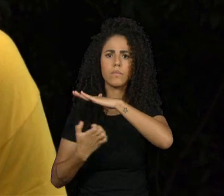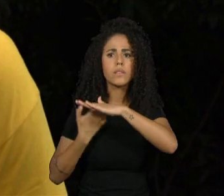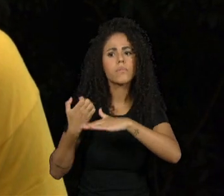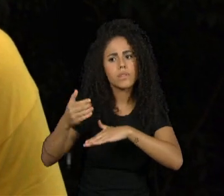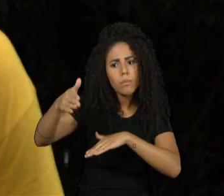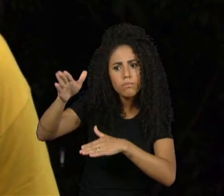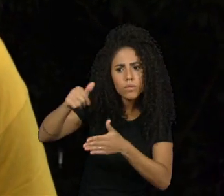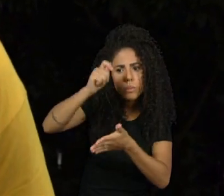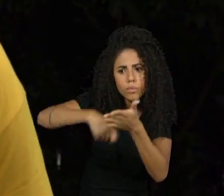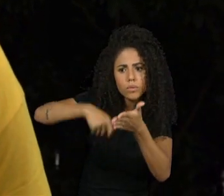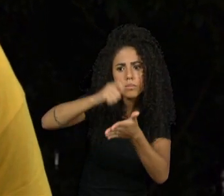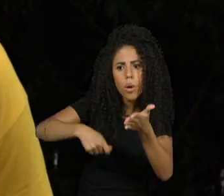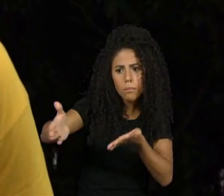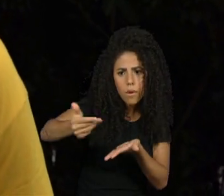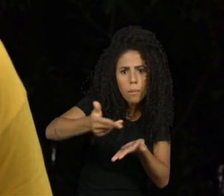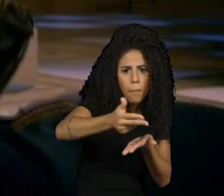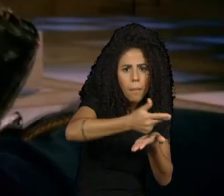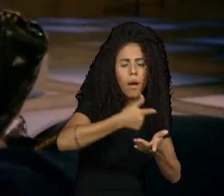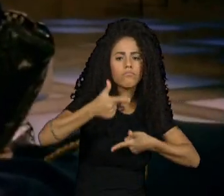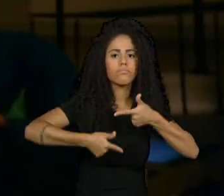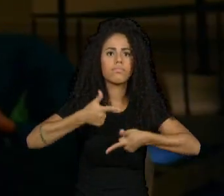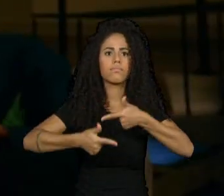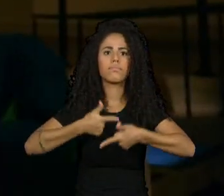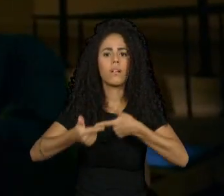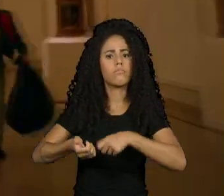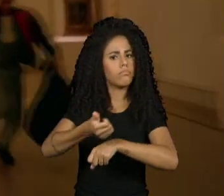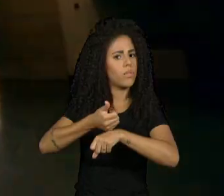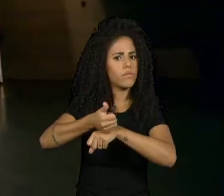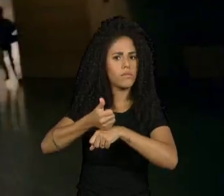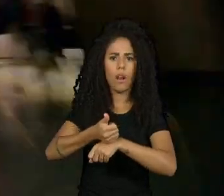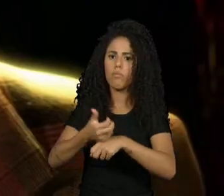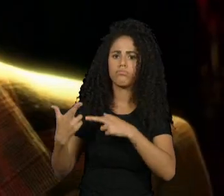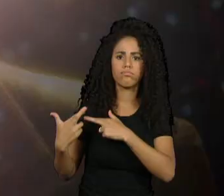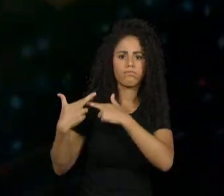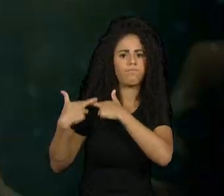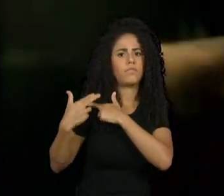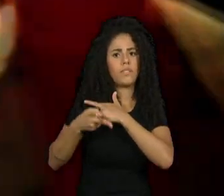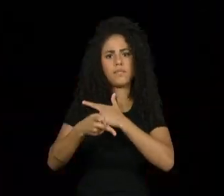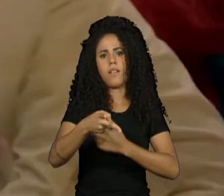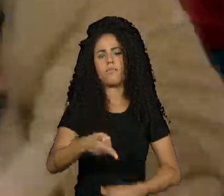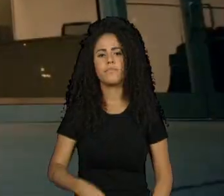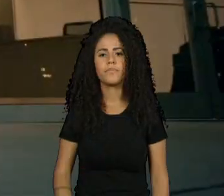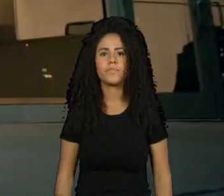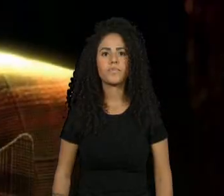mas também como governo, né? Ter mais atitudes que possam beneficiar essa parte da população.